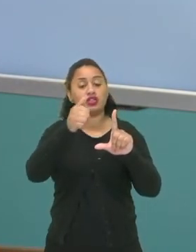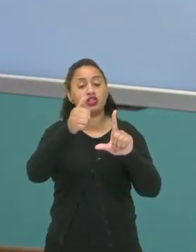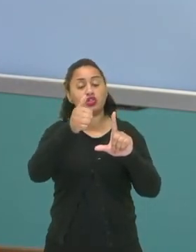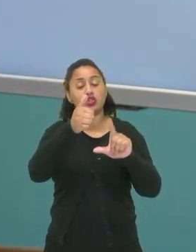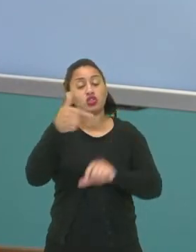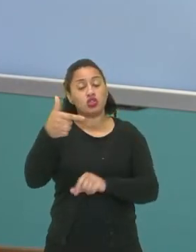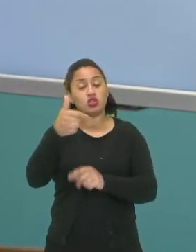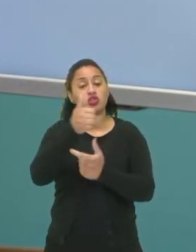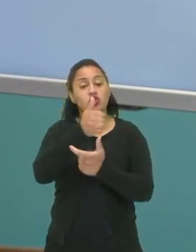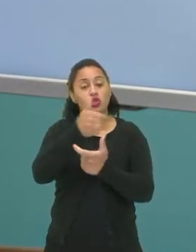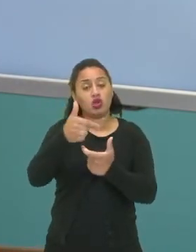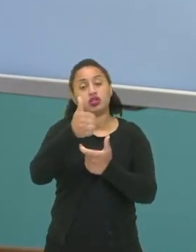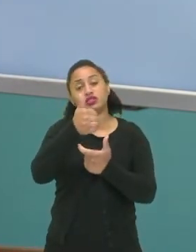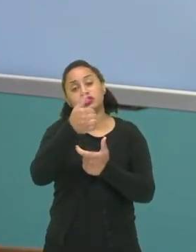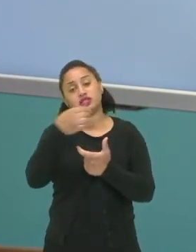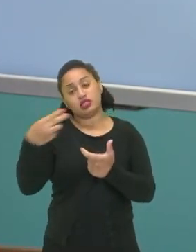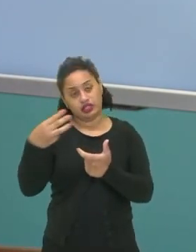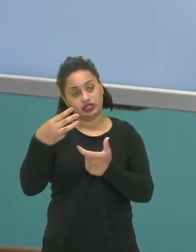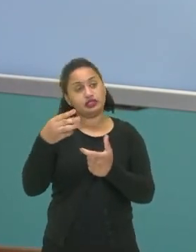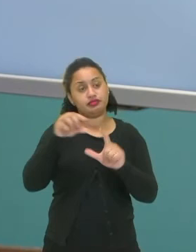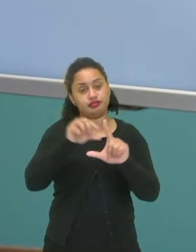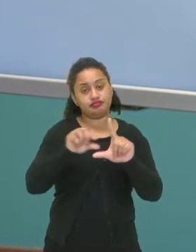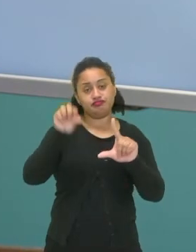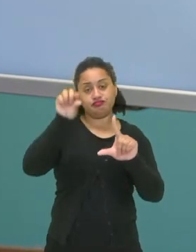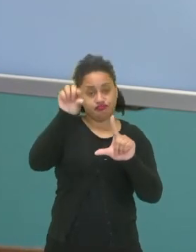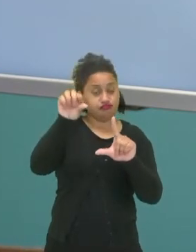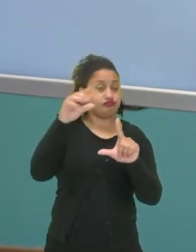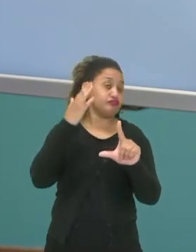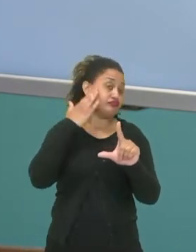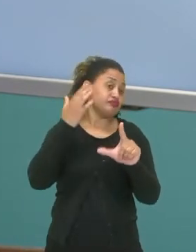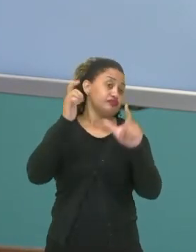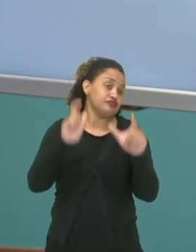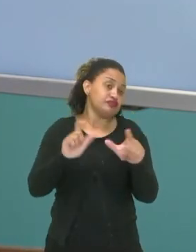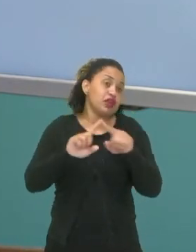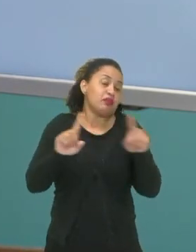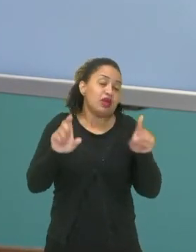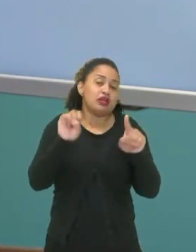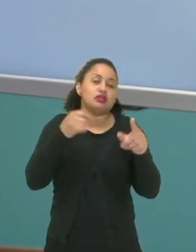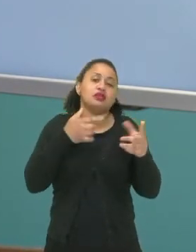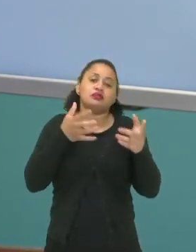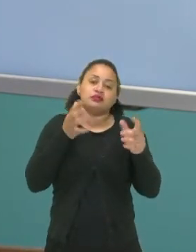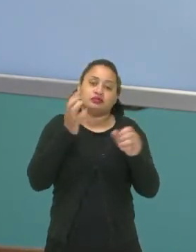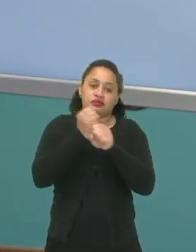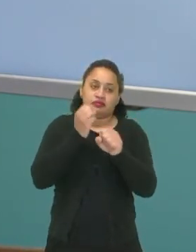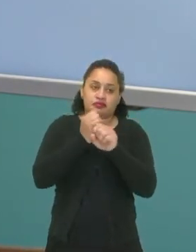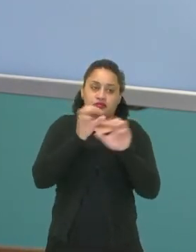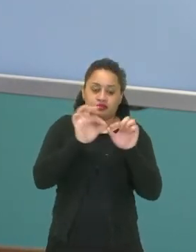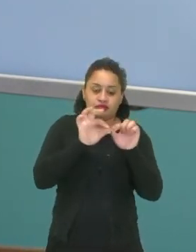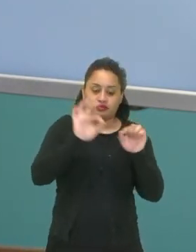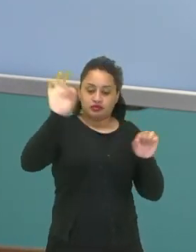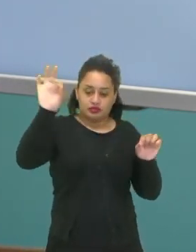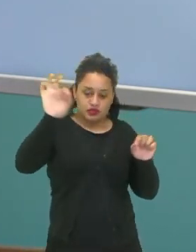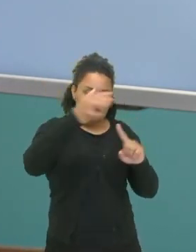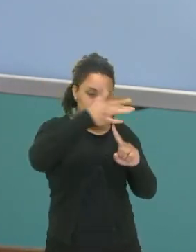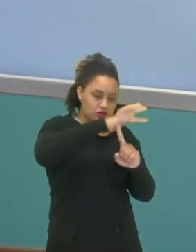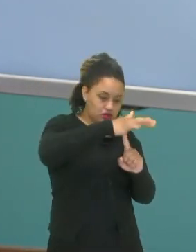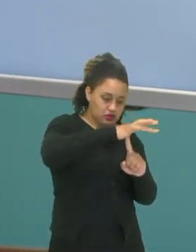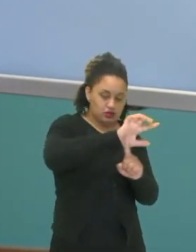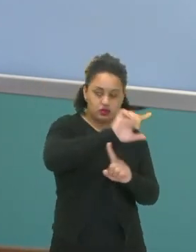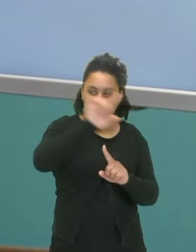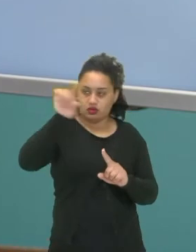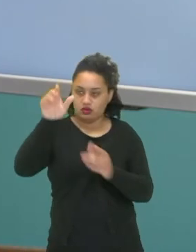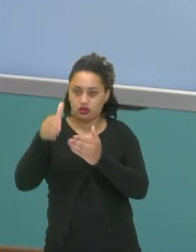e 13 para Y. Então, é essa localização. Se eu quiser calcular esta distância aqui, é